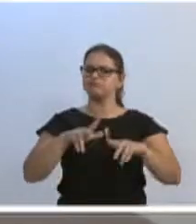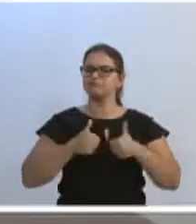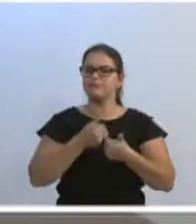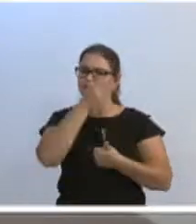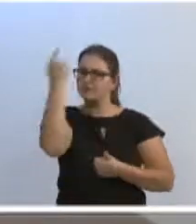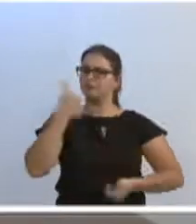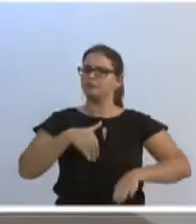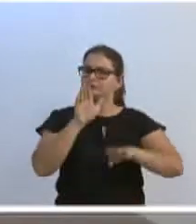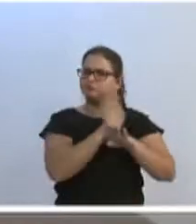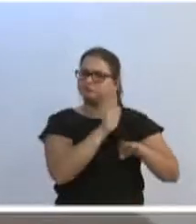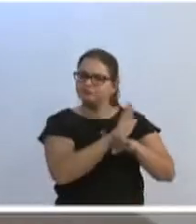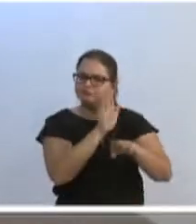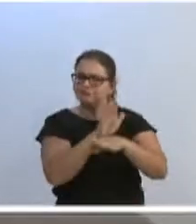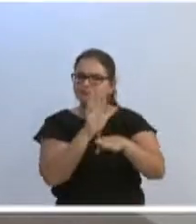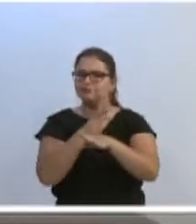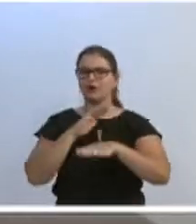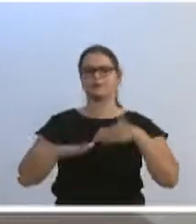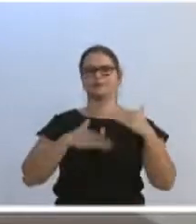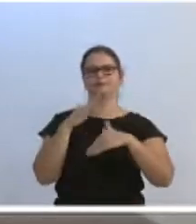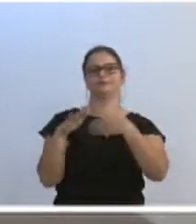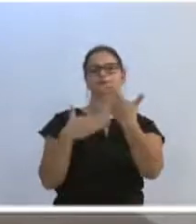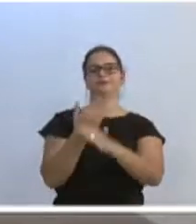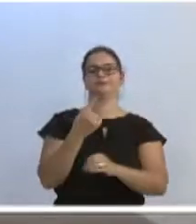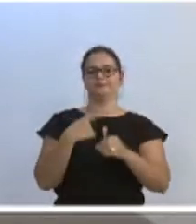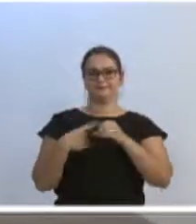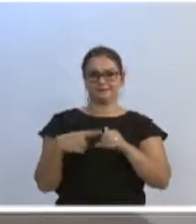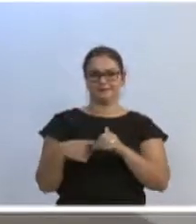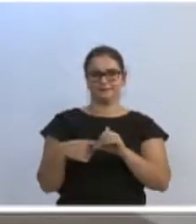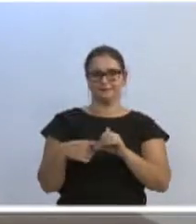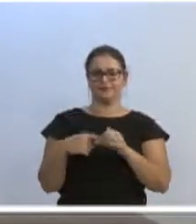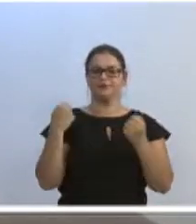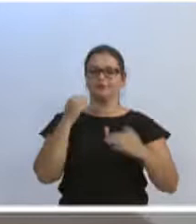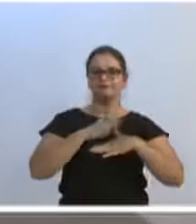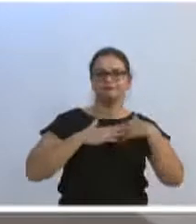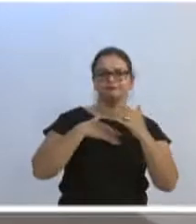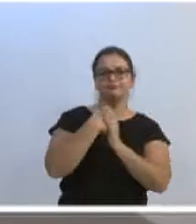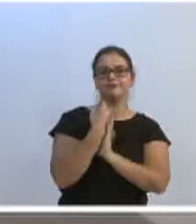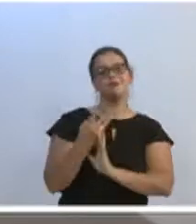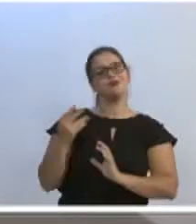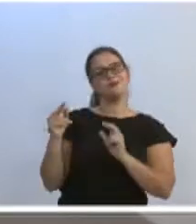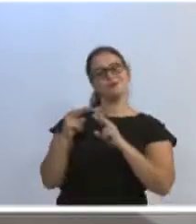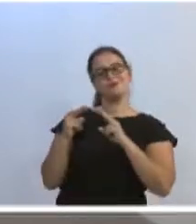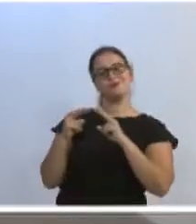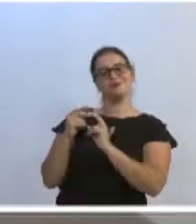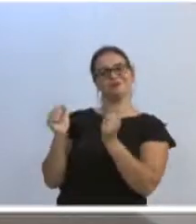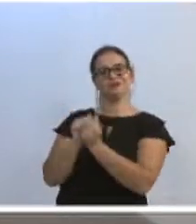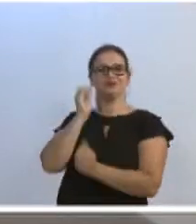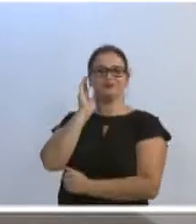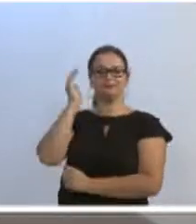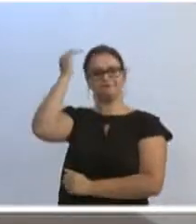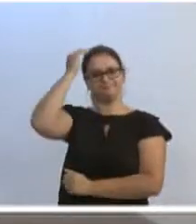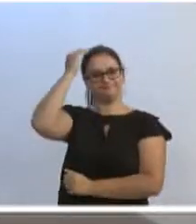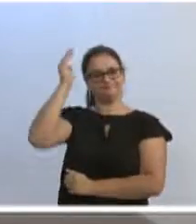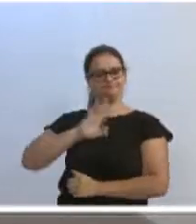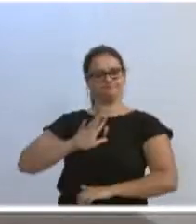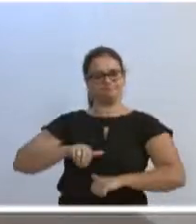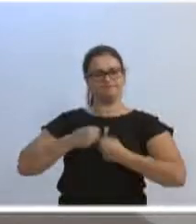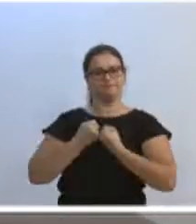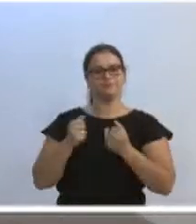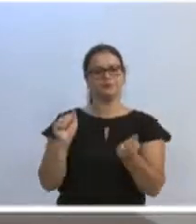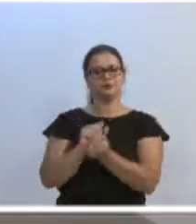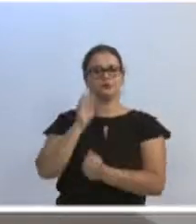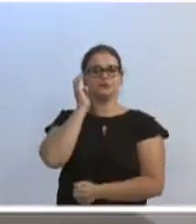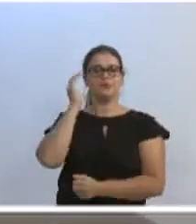vem ajudando e vem realmente desenvolvendo aqui a cidade a quatro mãos, acho que ninguém duvida aqui, todo mundo sabe a testemunha do empenho que o Mário vem